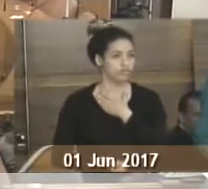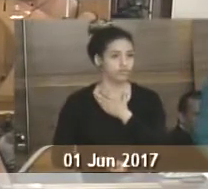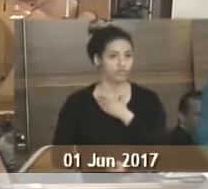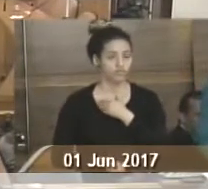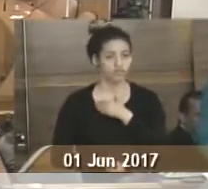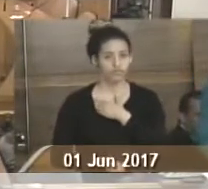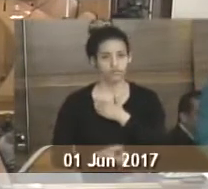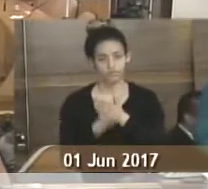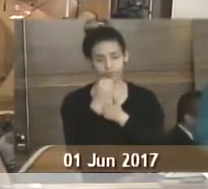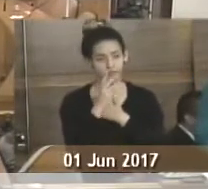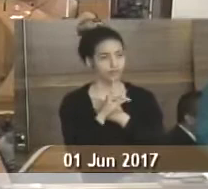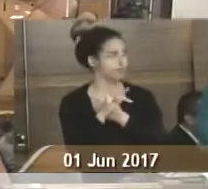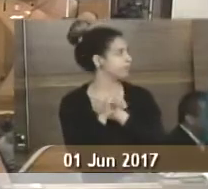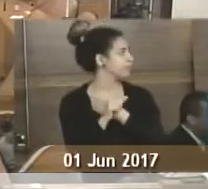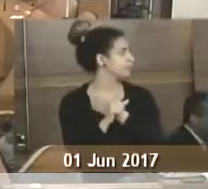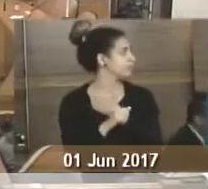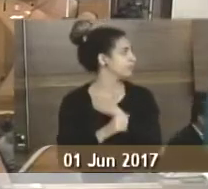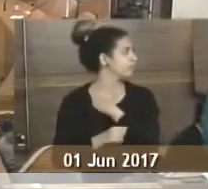Bom dia. ainda.